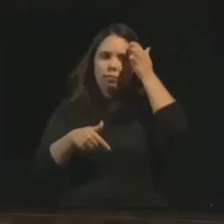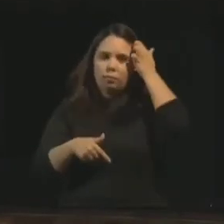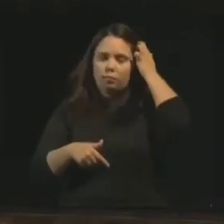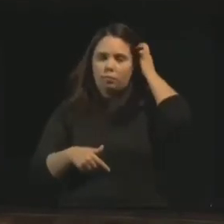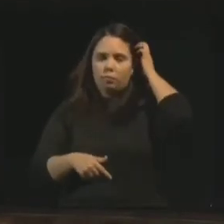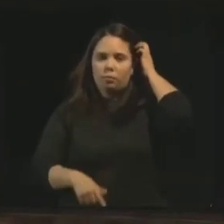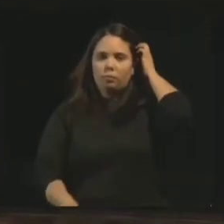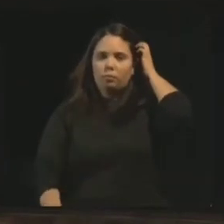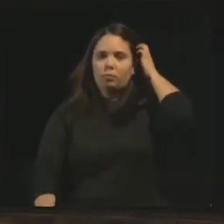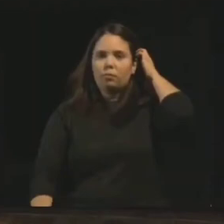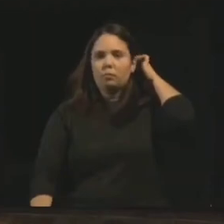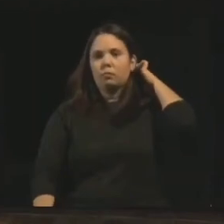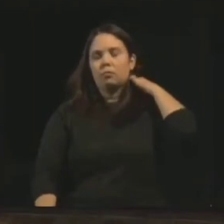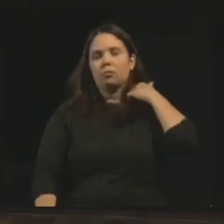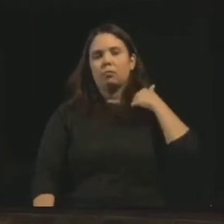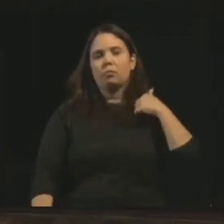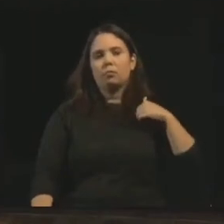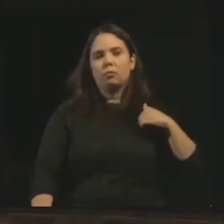desculpe.